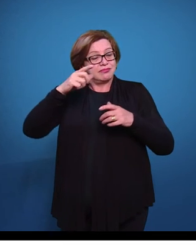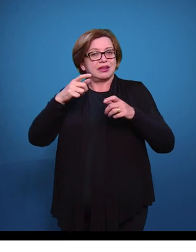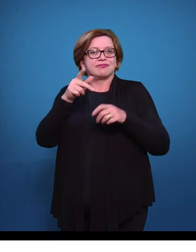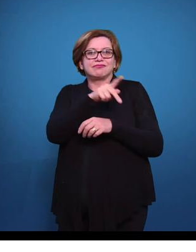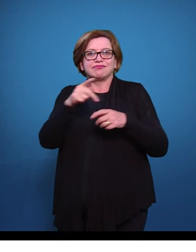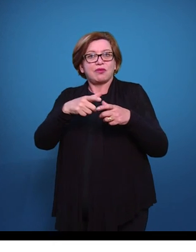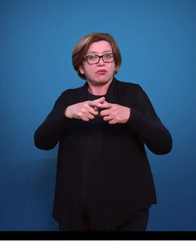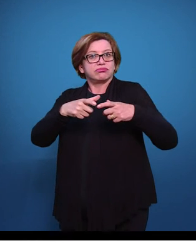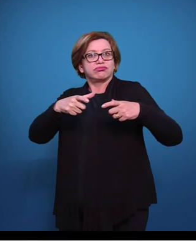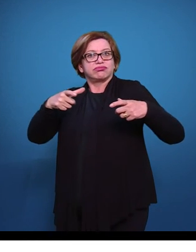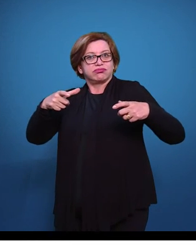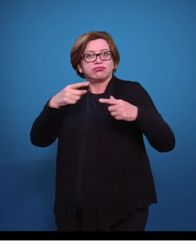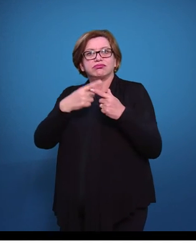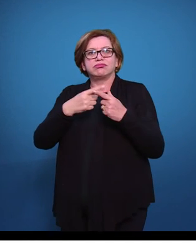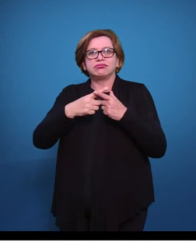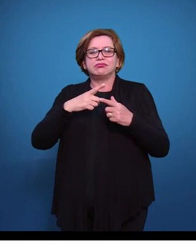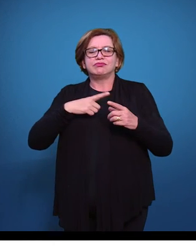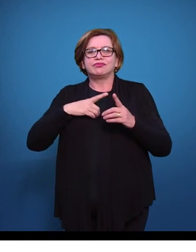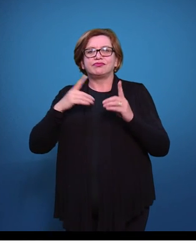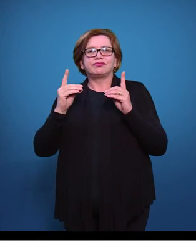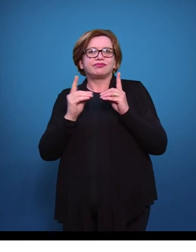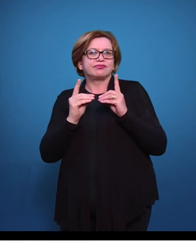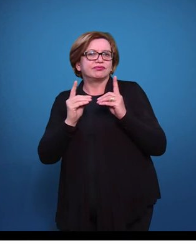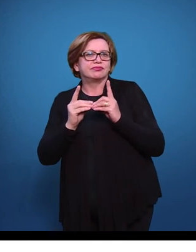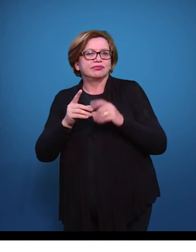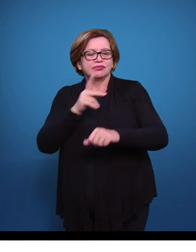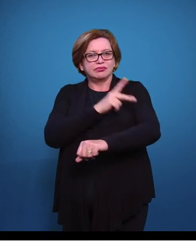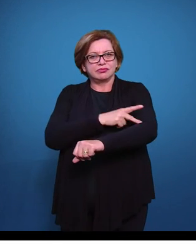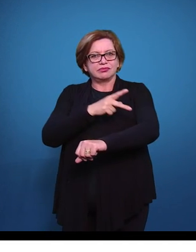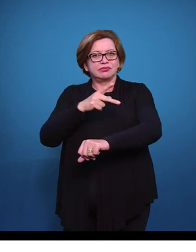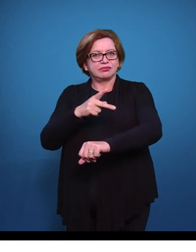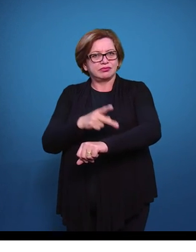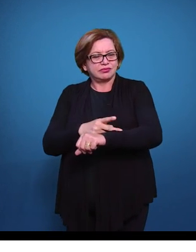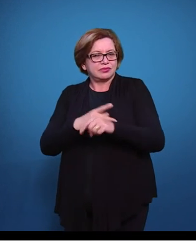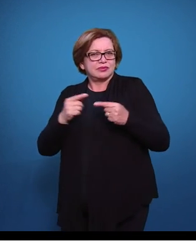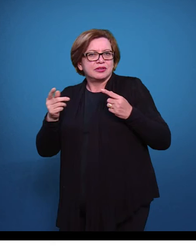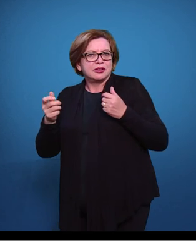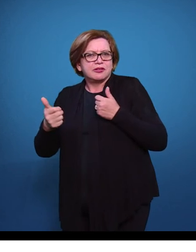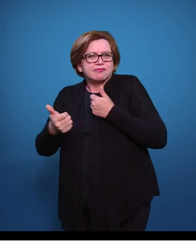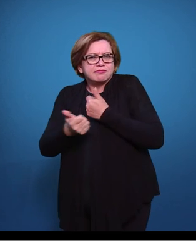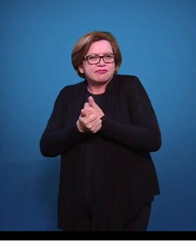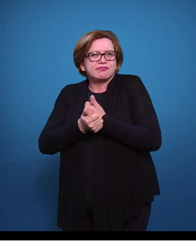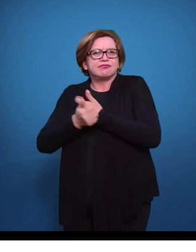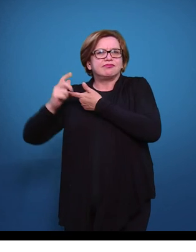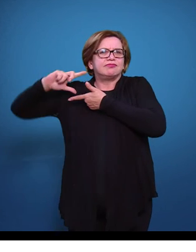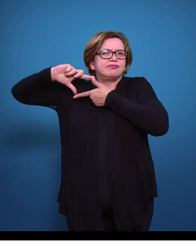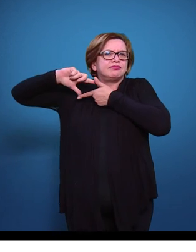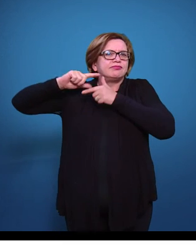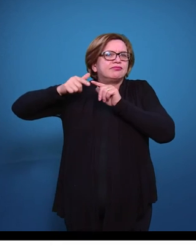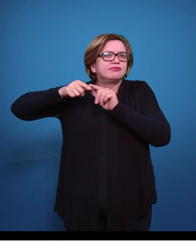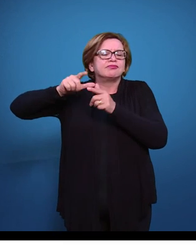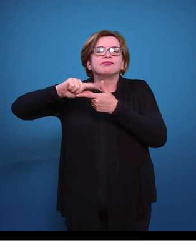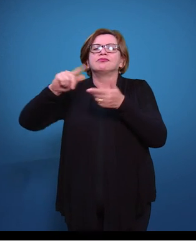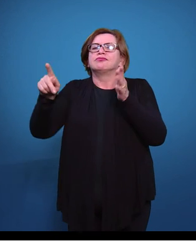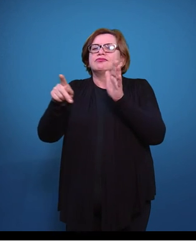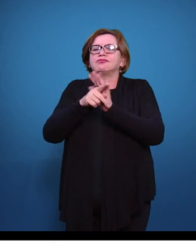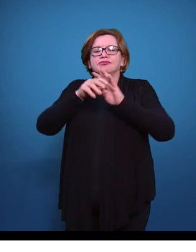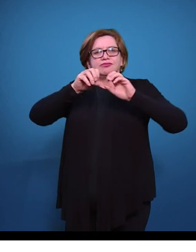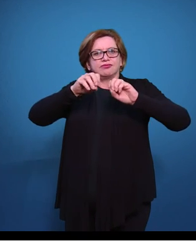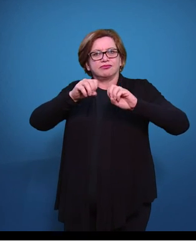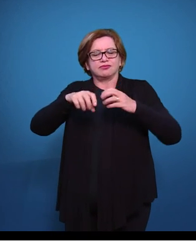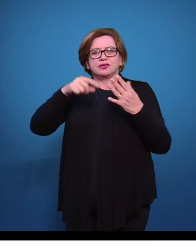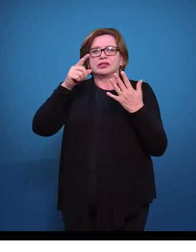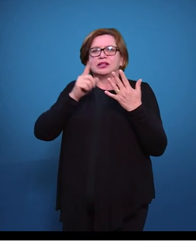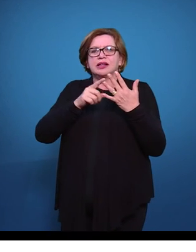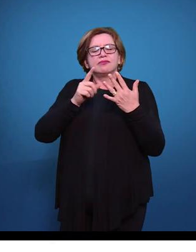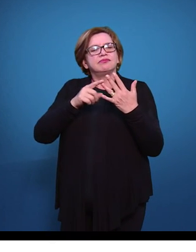E isso por ter um princípio didático e pedagógico muito mais aproximado da visão tradicional de educação. Então, a quarta